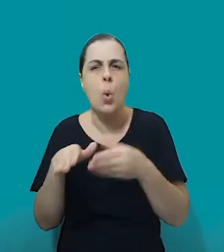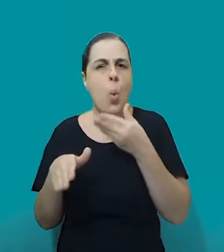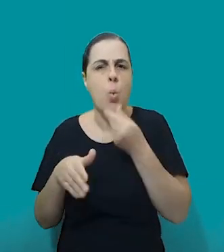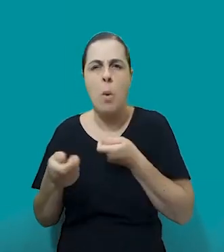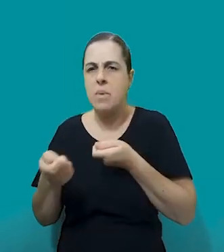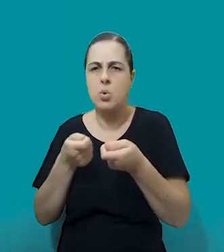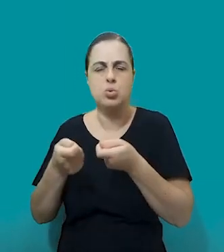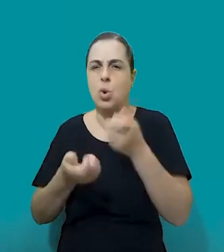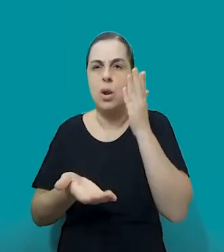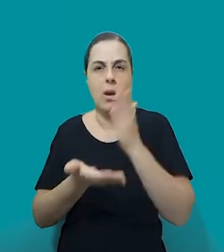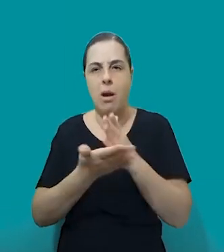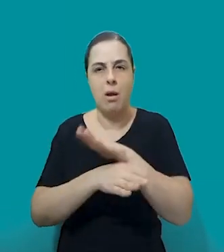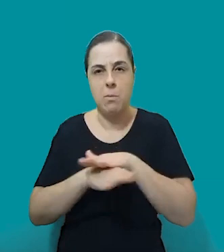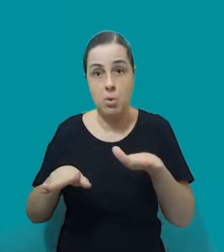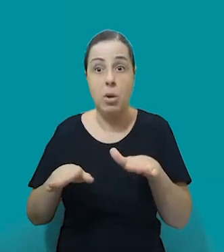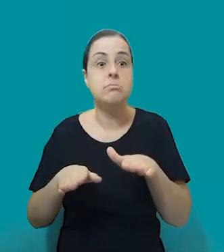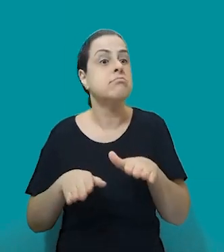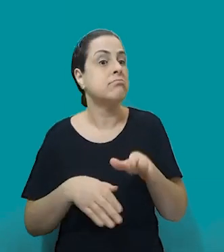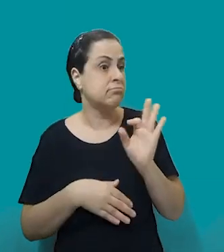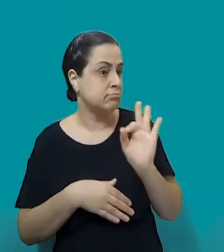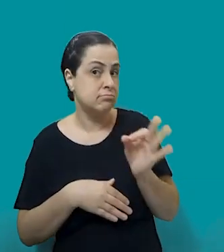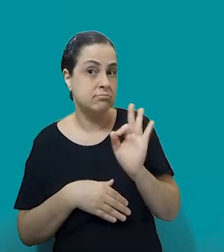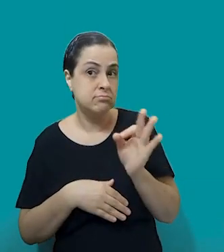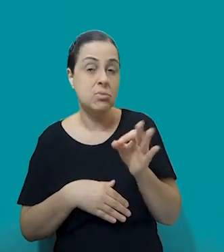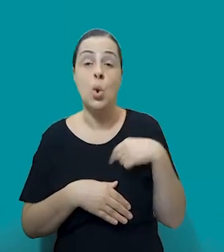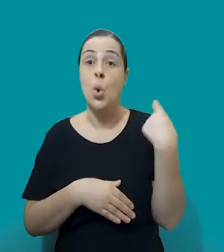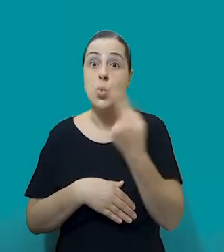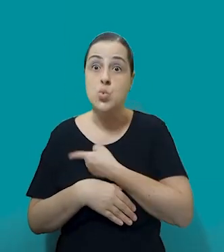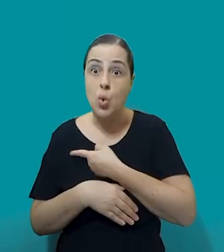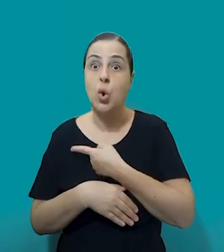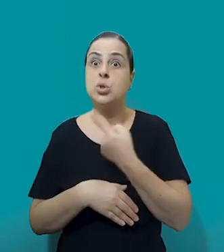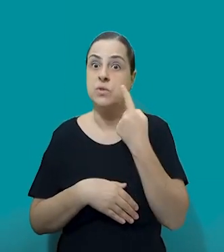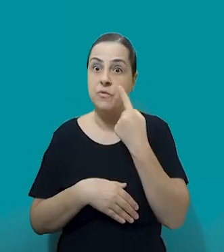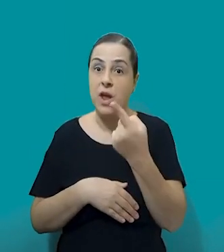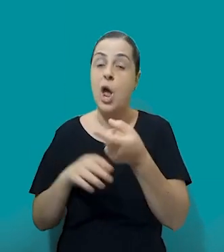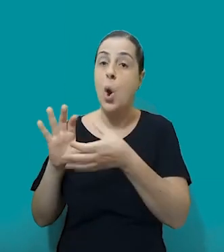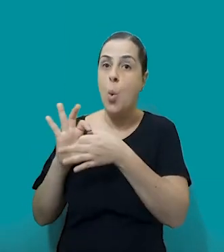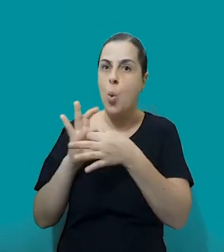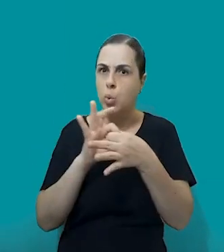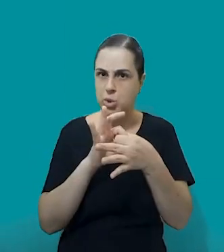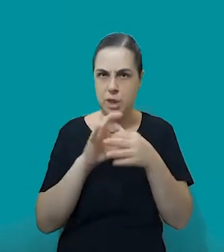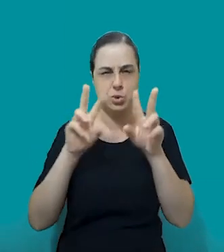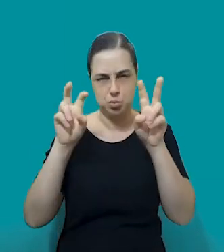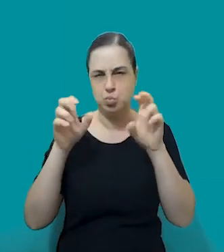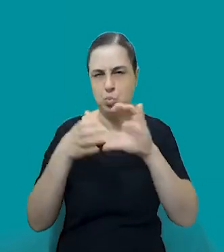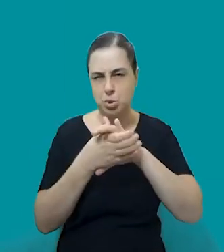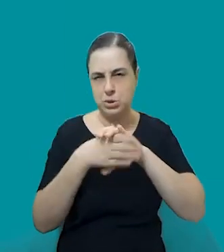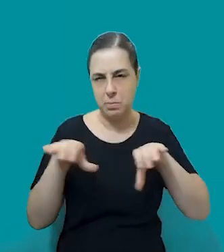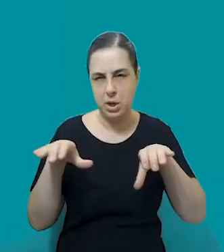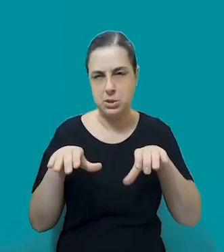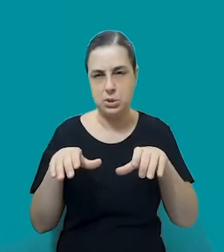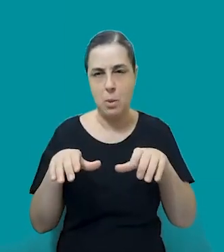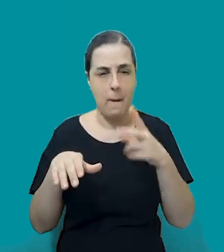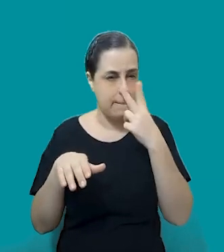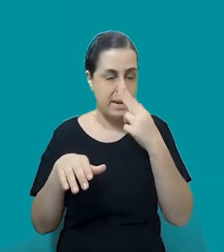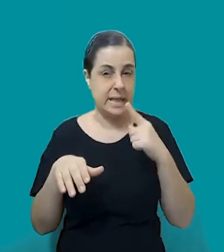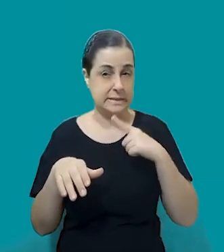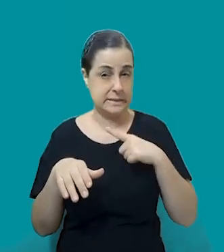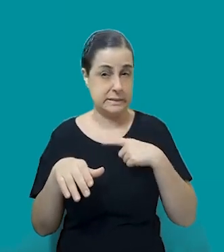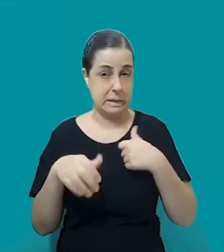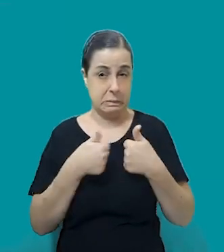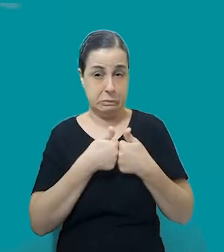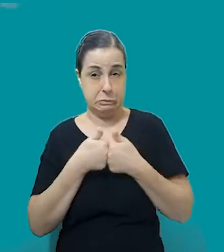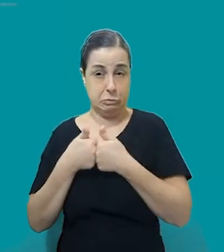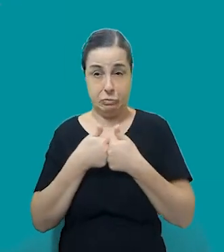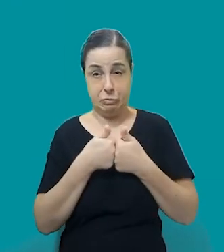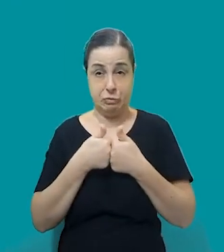pensando em alguns casos recentes, né? Muito nesse contexto de separação, essa briga pela guarda, né? E